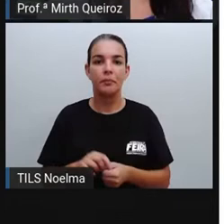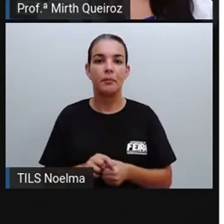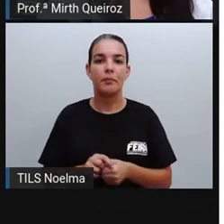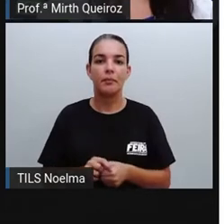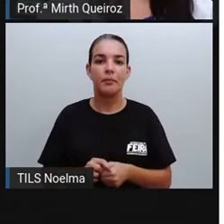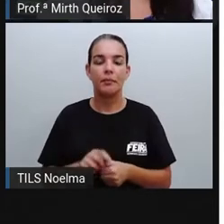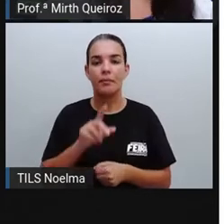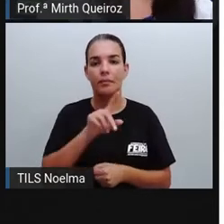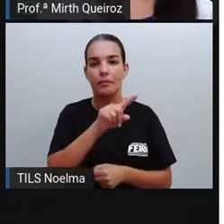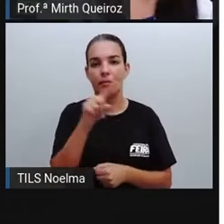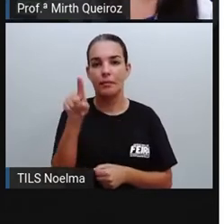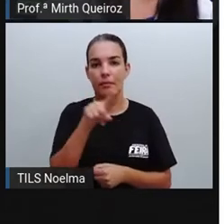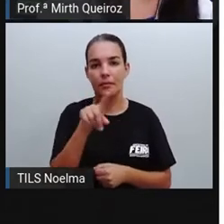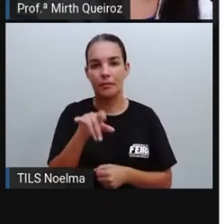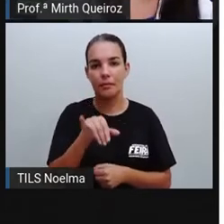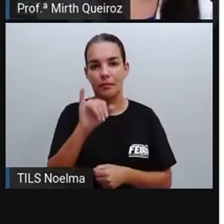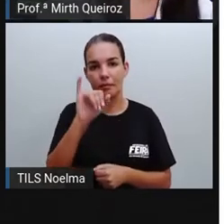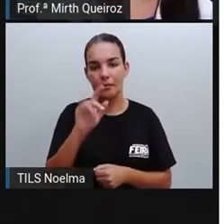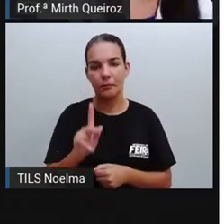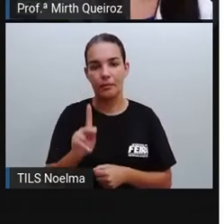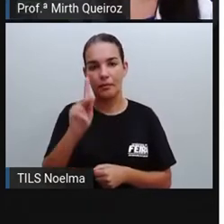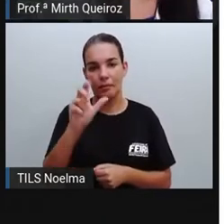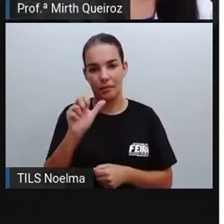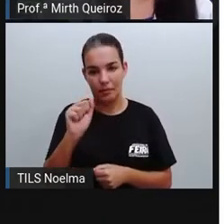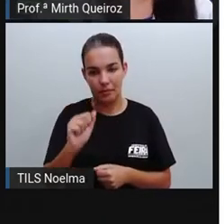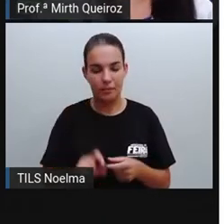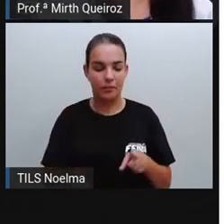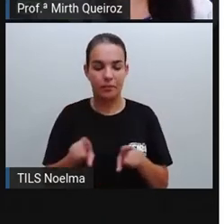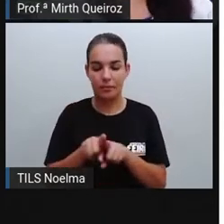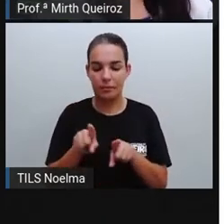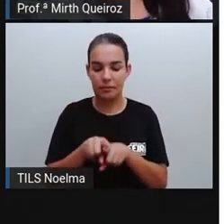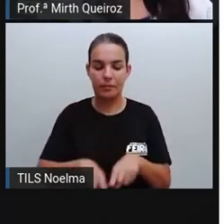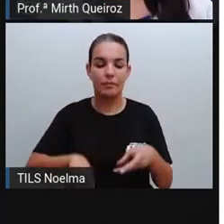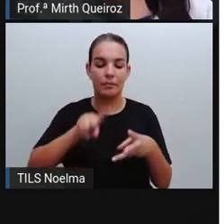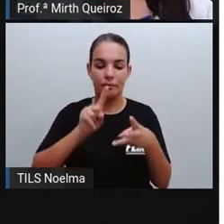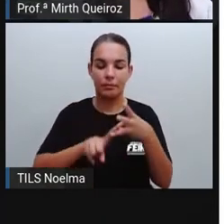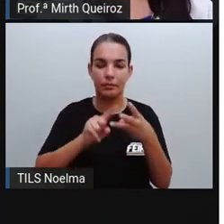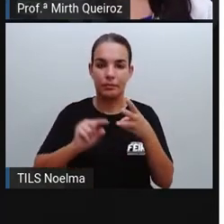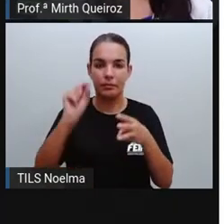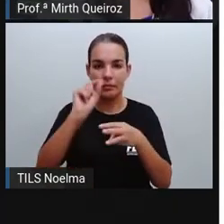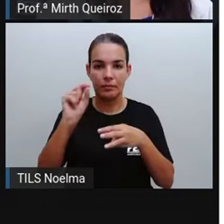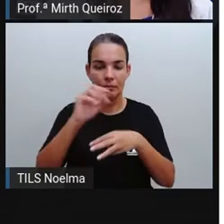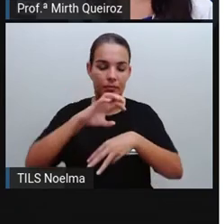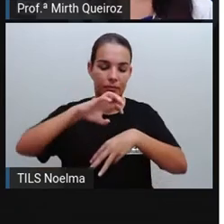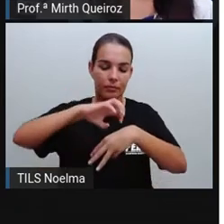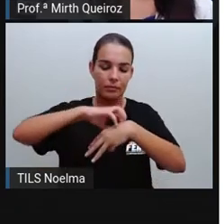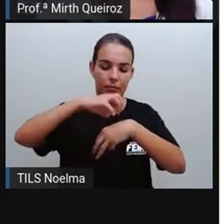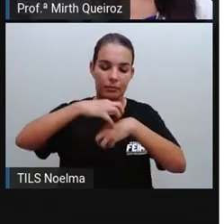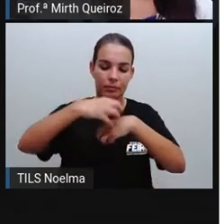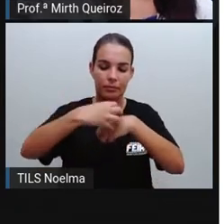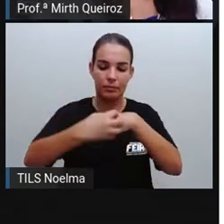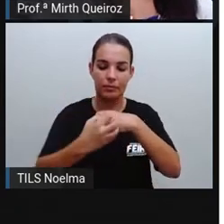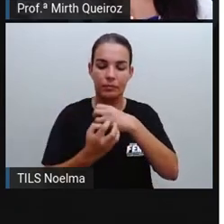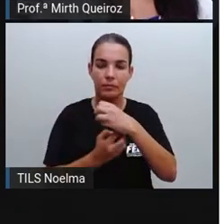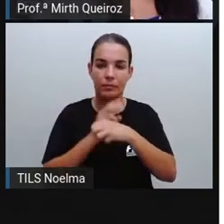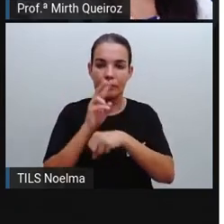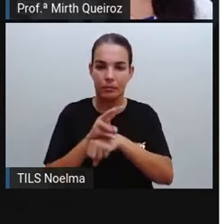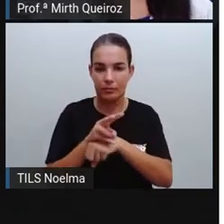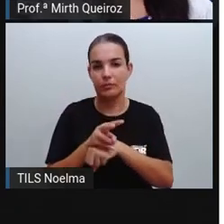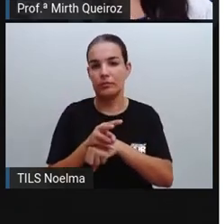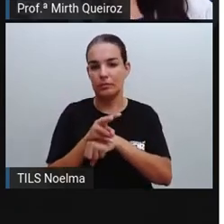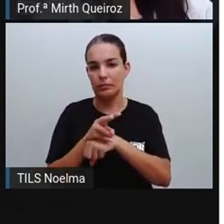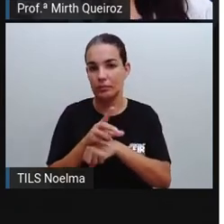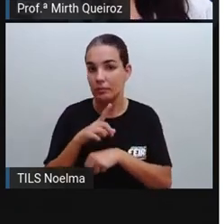que este mosquitinho, ele pode transmitir. Lembrando que ele é o